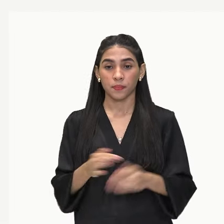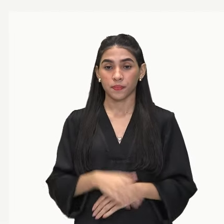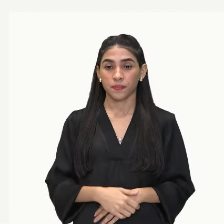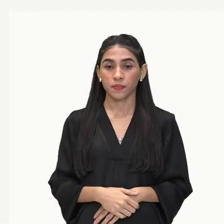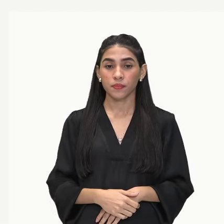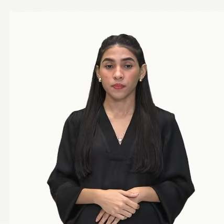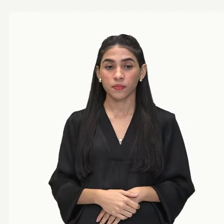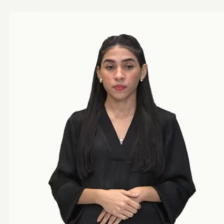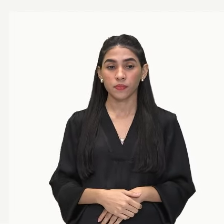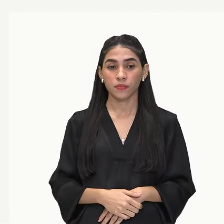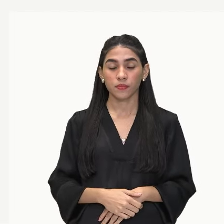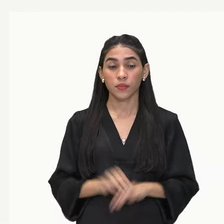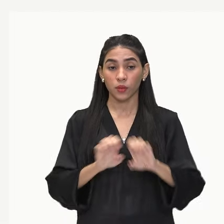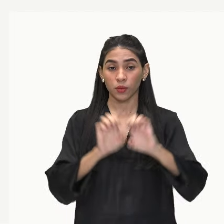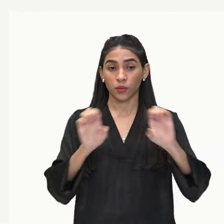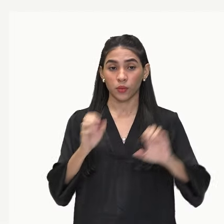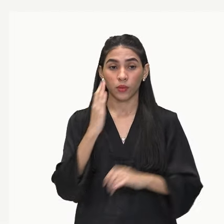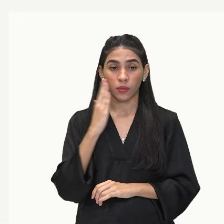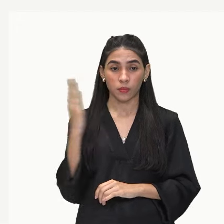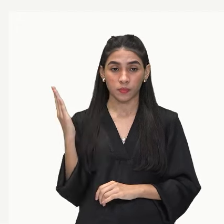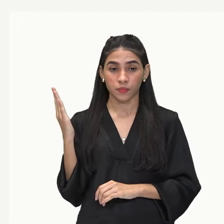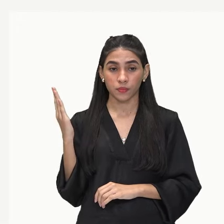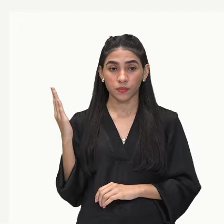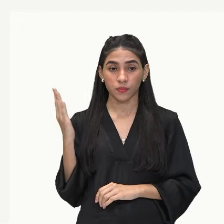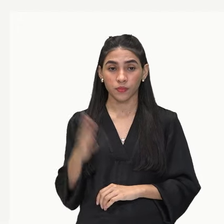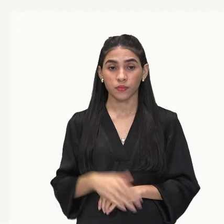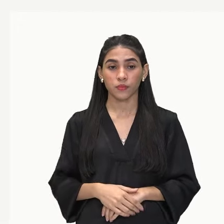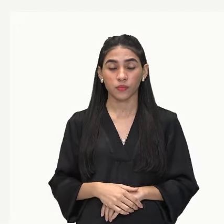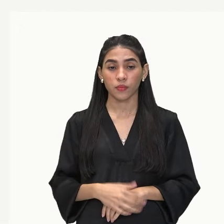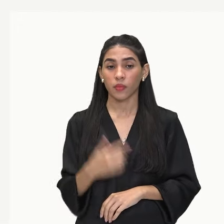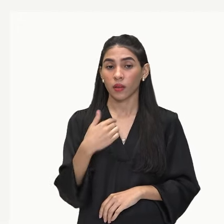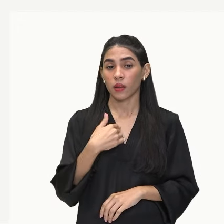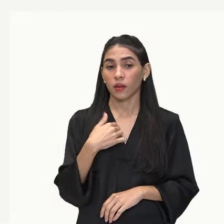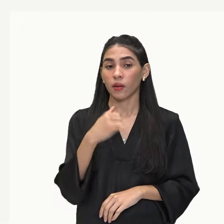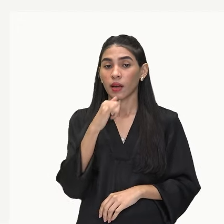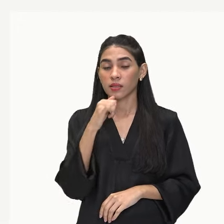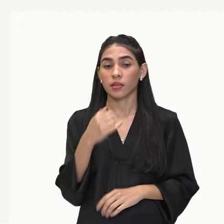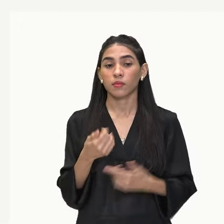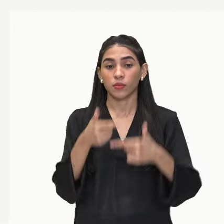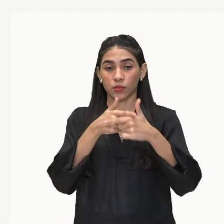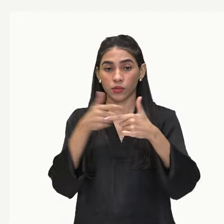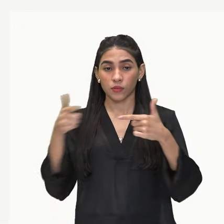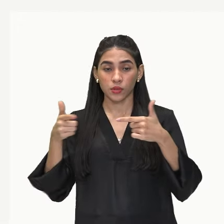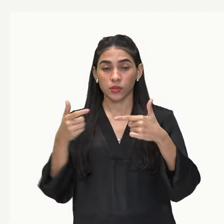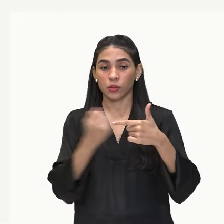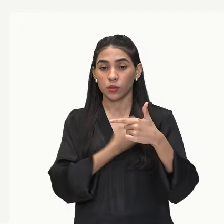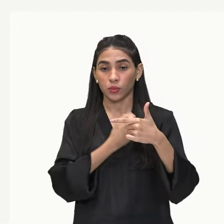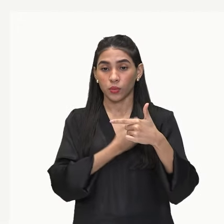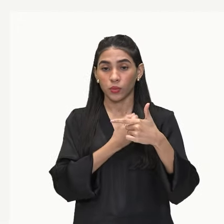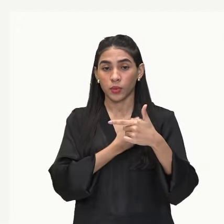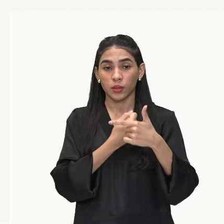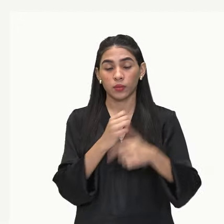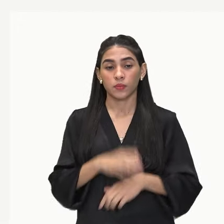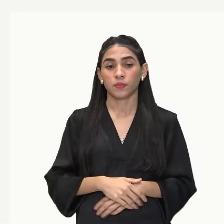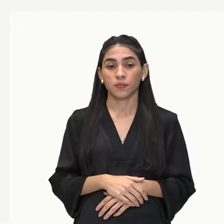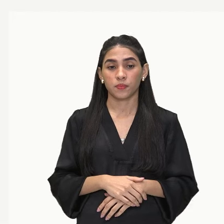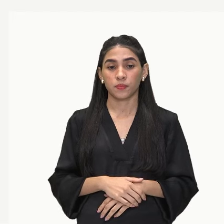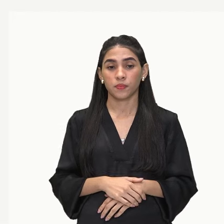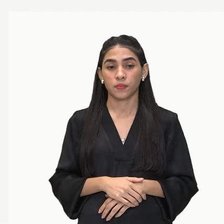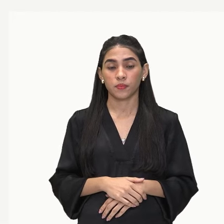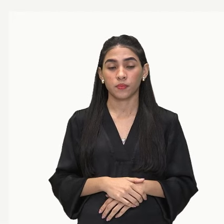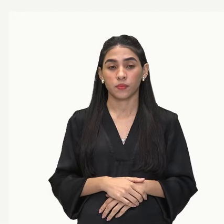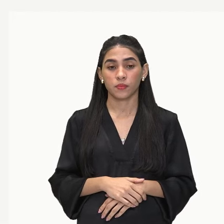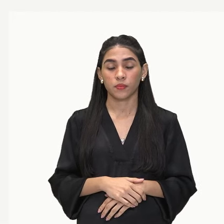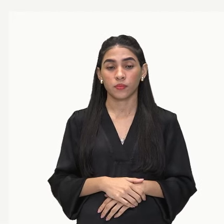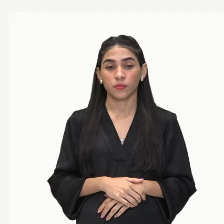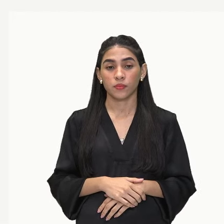Então eu tenho aqui a fórmula da taxa de natalidade, onde eu vou dividir o número de nascimentos de uma espécie em